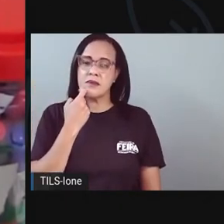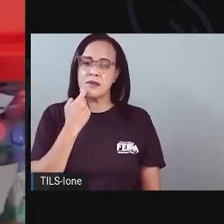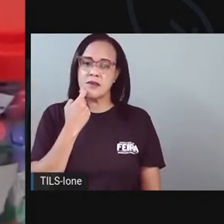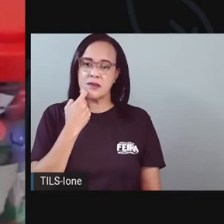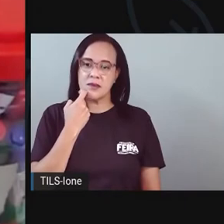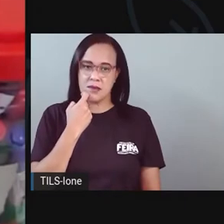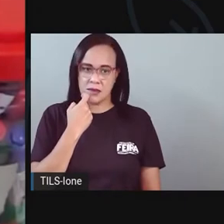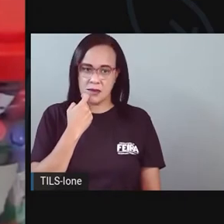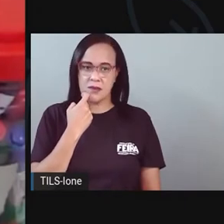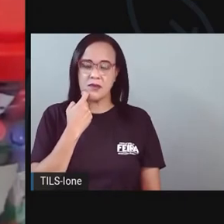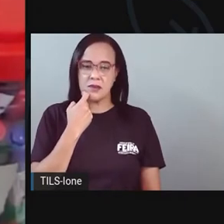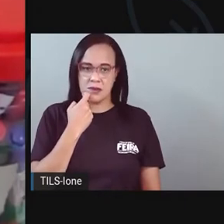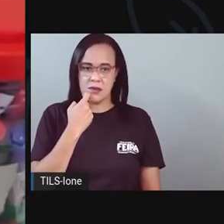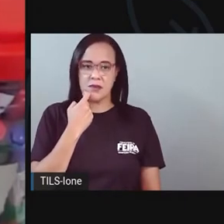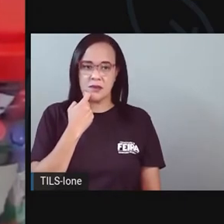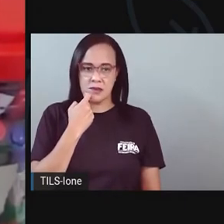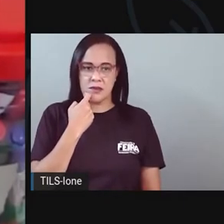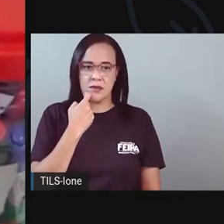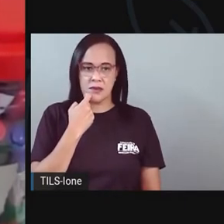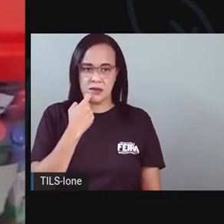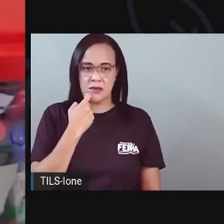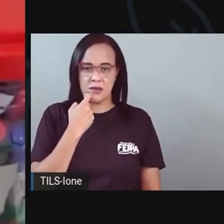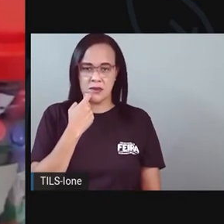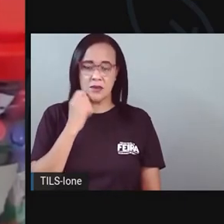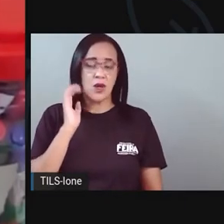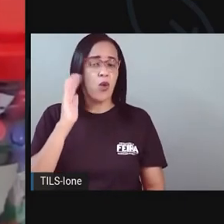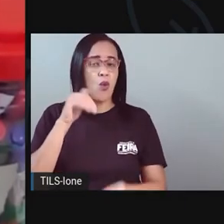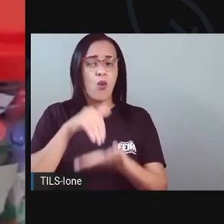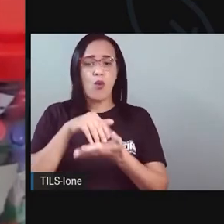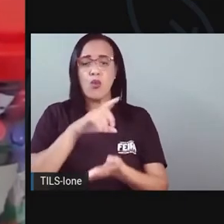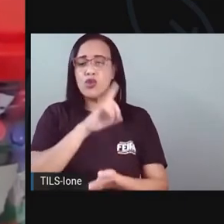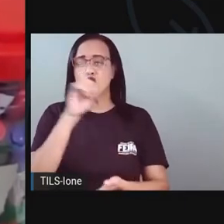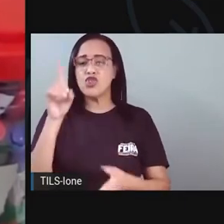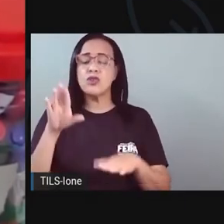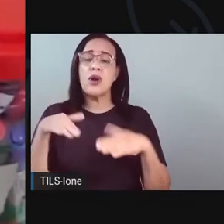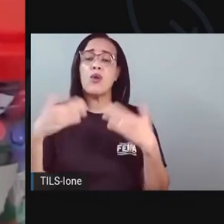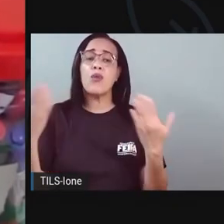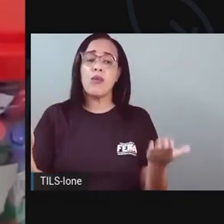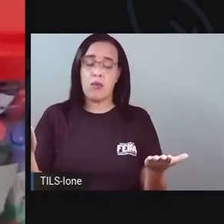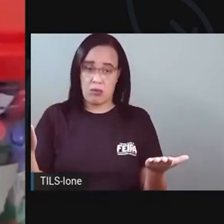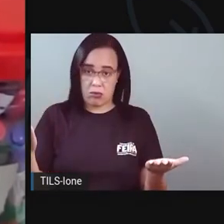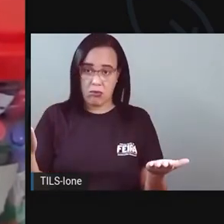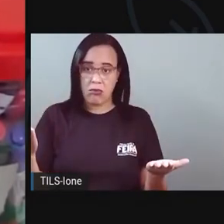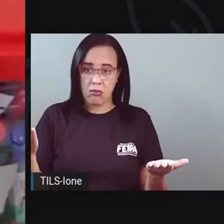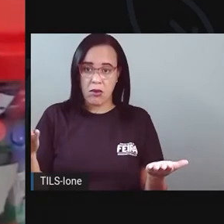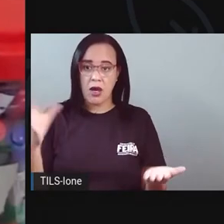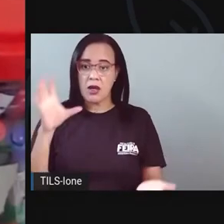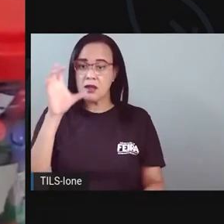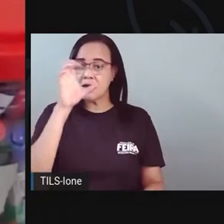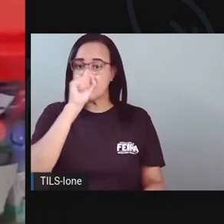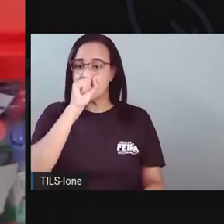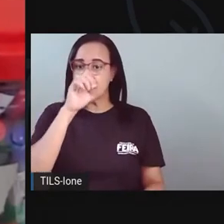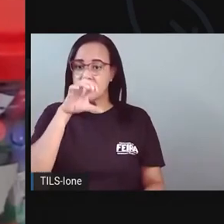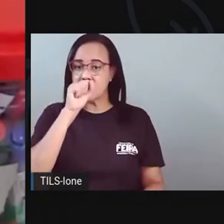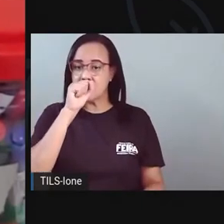Sexta-feira. E qual é o último dia da semana? Olha, é o